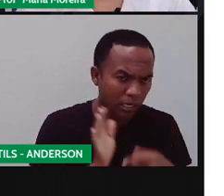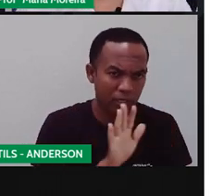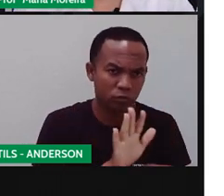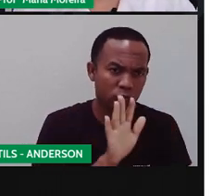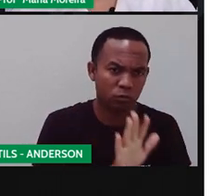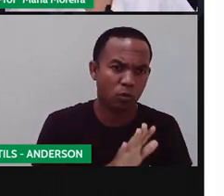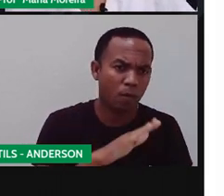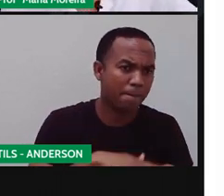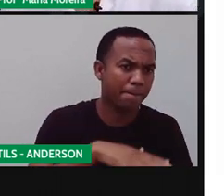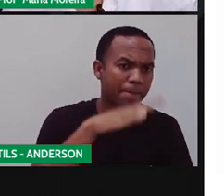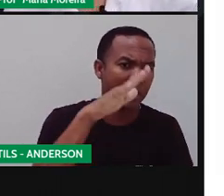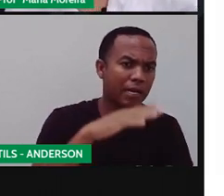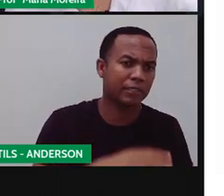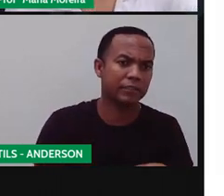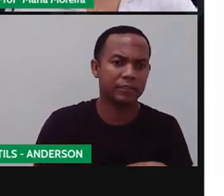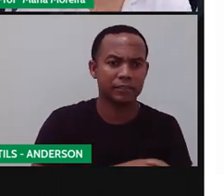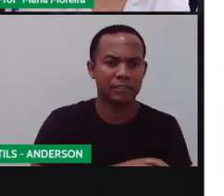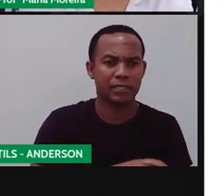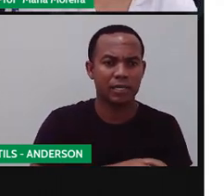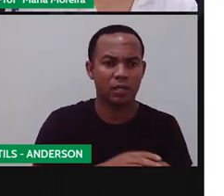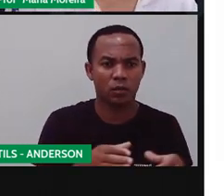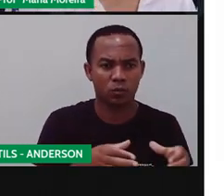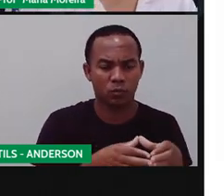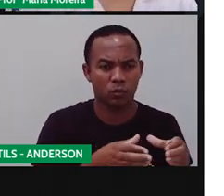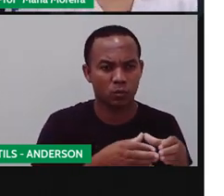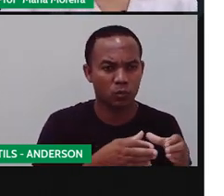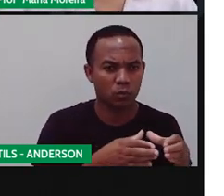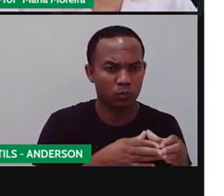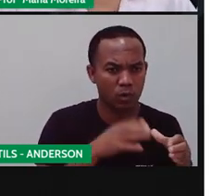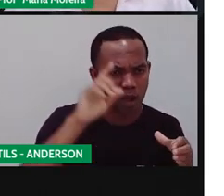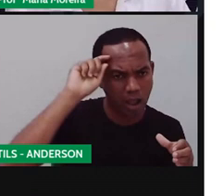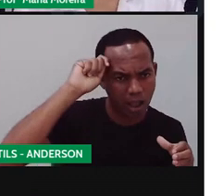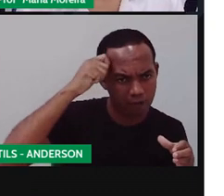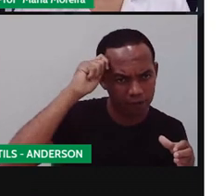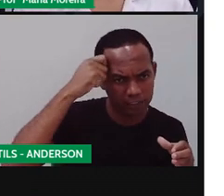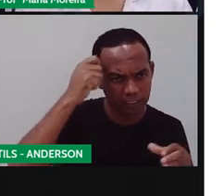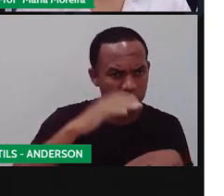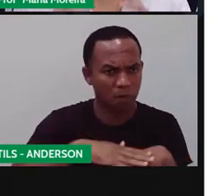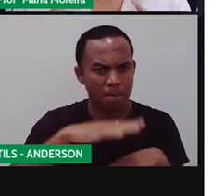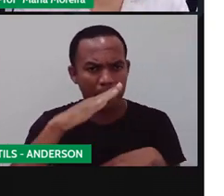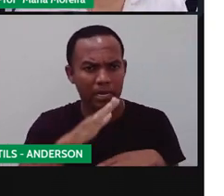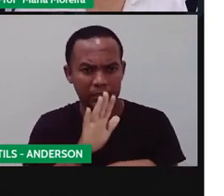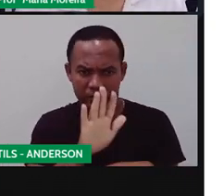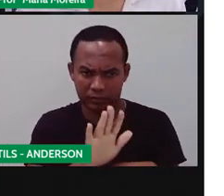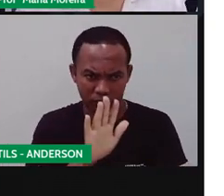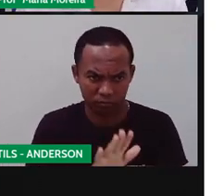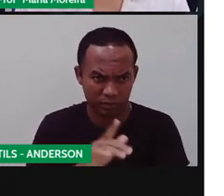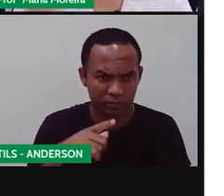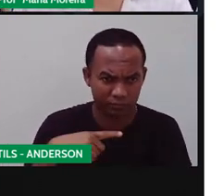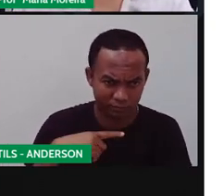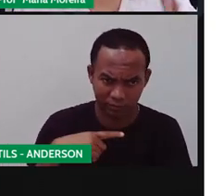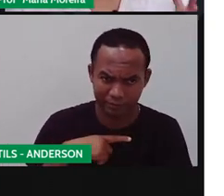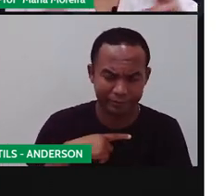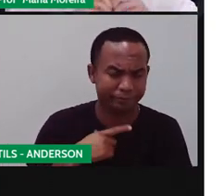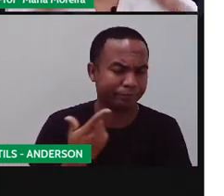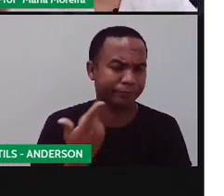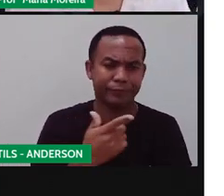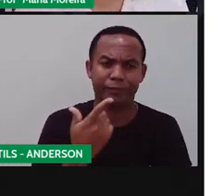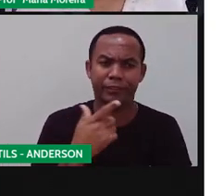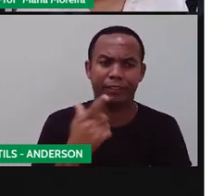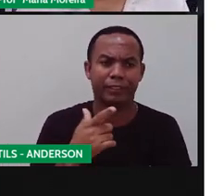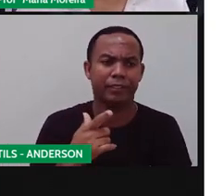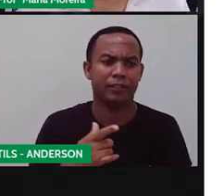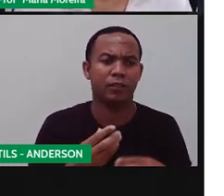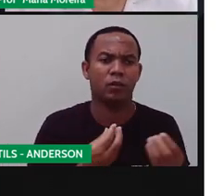mais do que os europeus, os africanos contribuíram mais, os europeus, não. A gente não tem como dizer assim, não, foi em